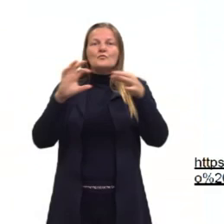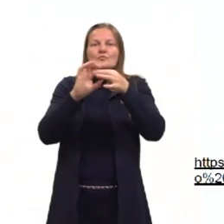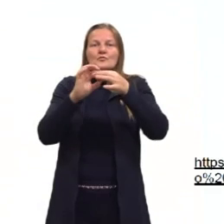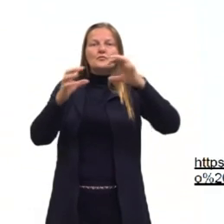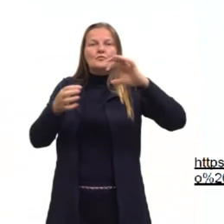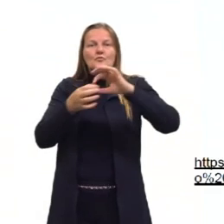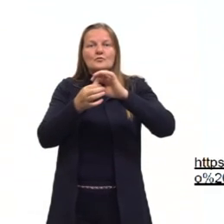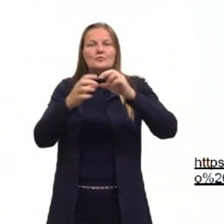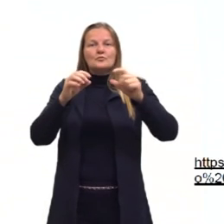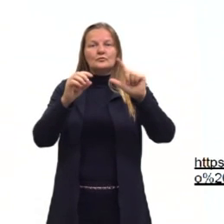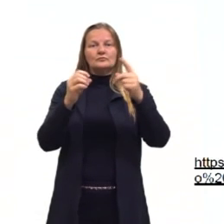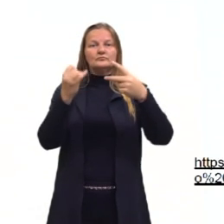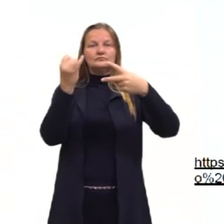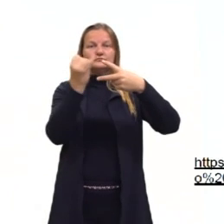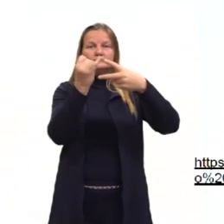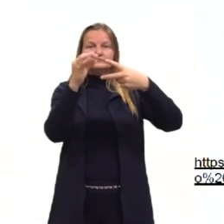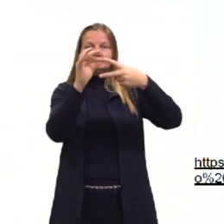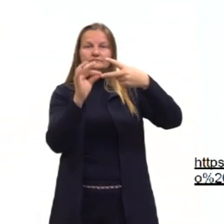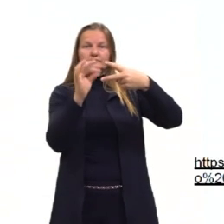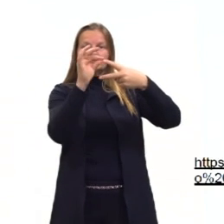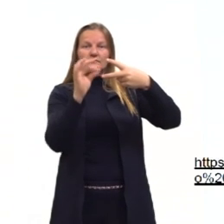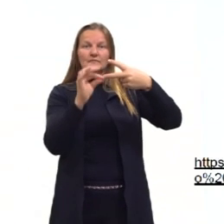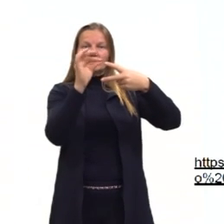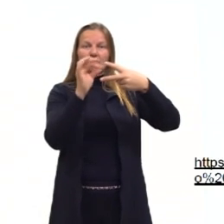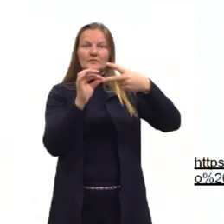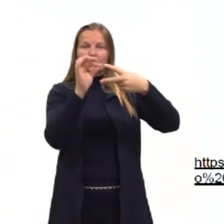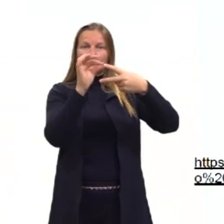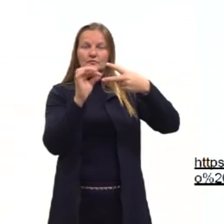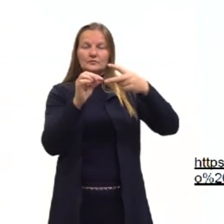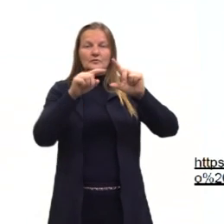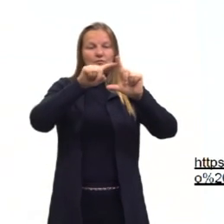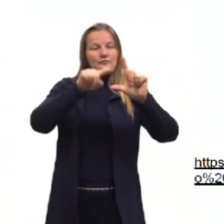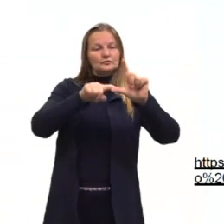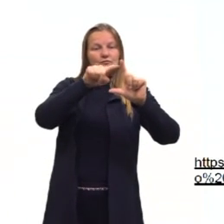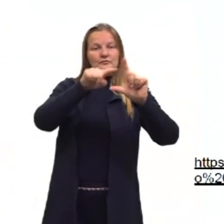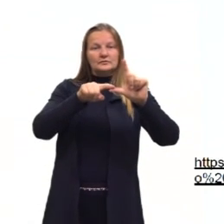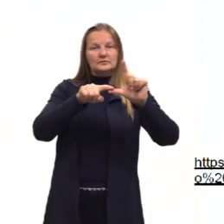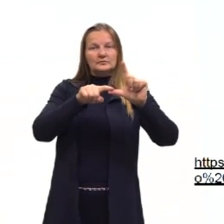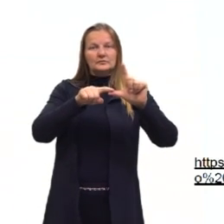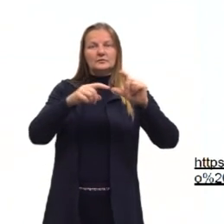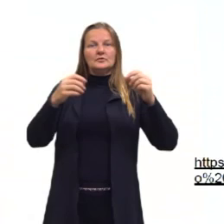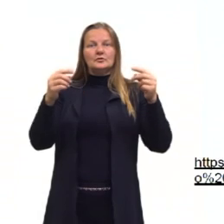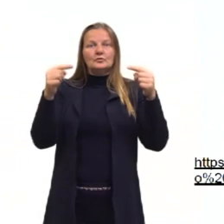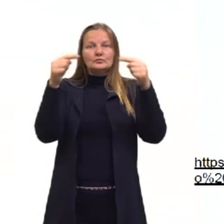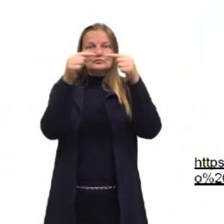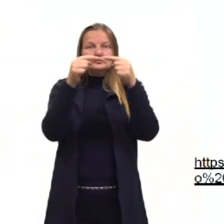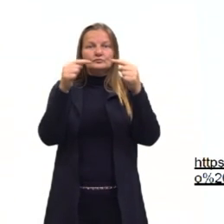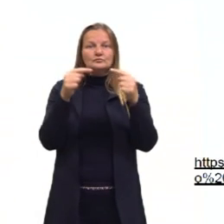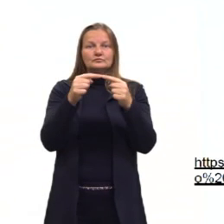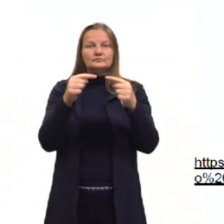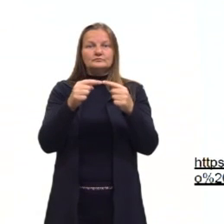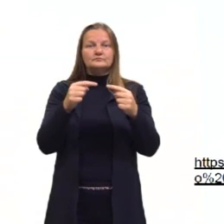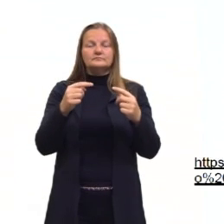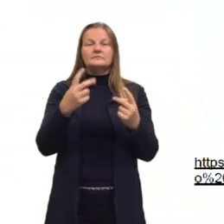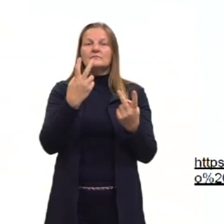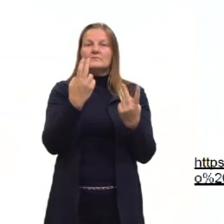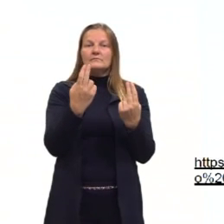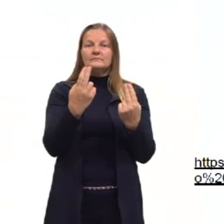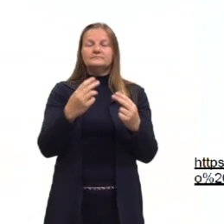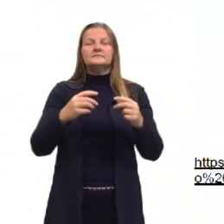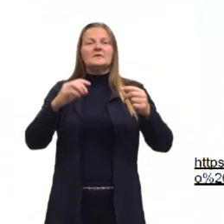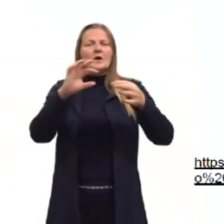polígonos regulares, na qual os ângulos internos são todos congruentes. A união desses